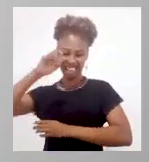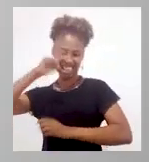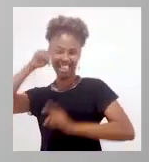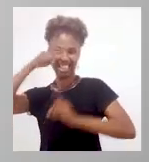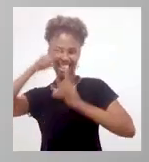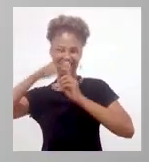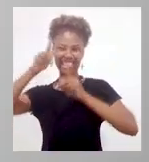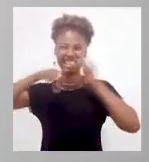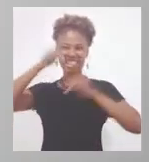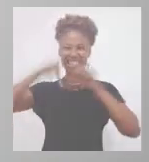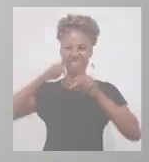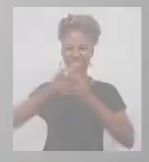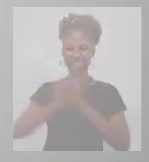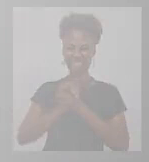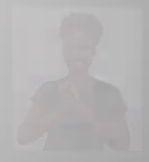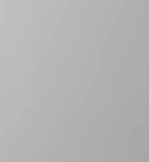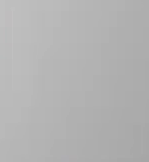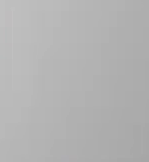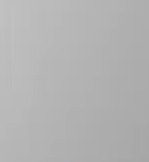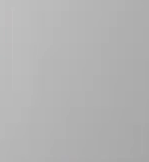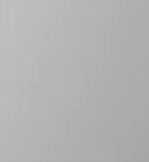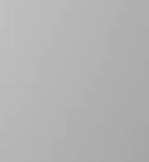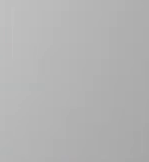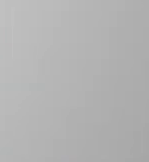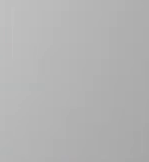É delícia, meu povo!